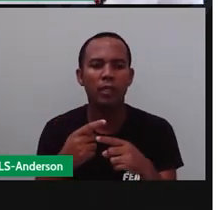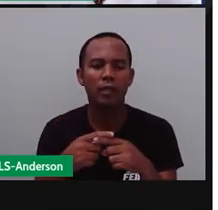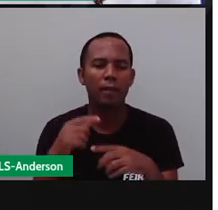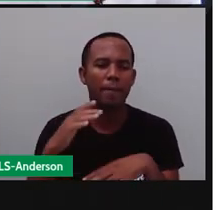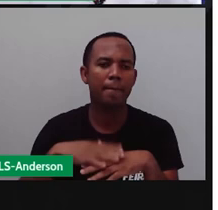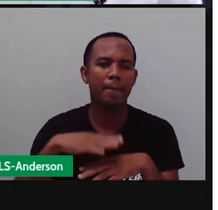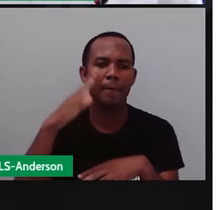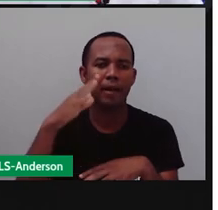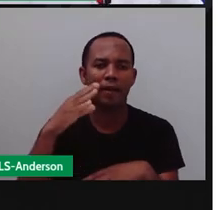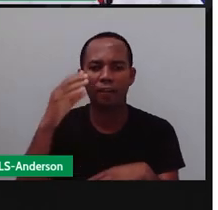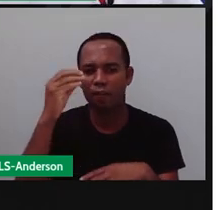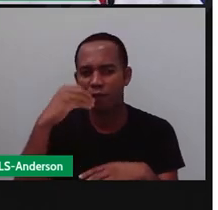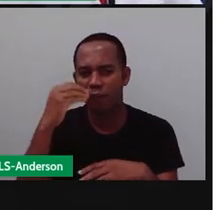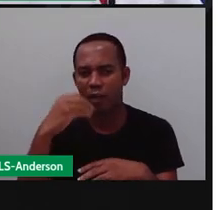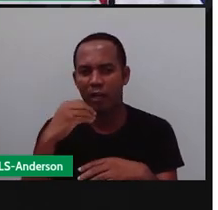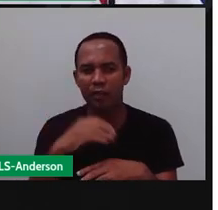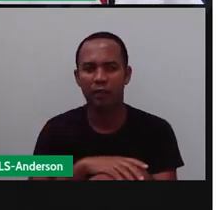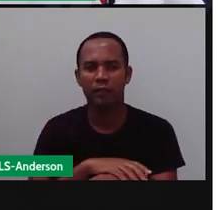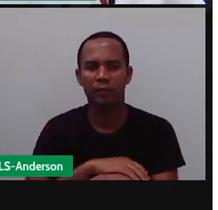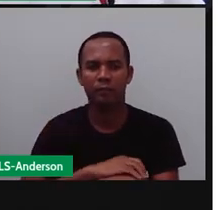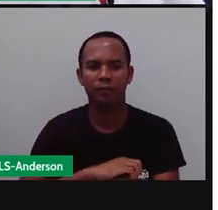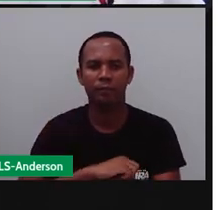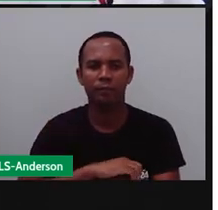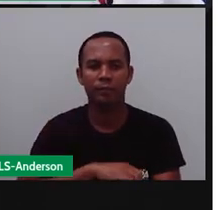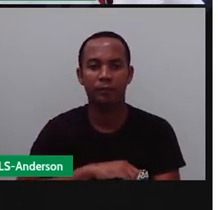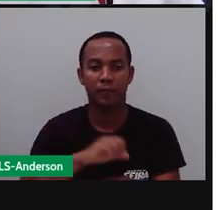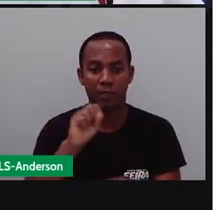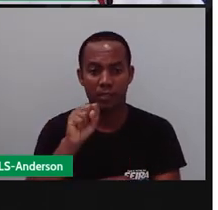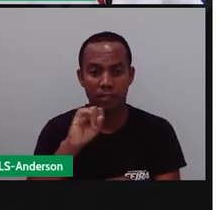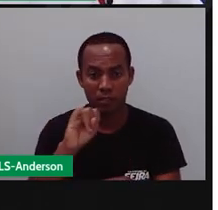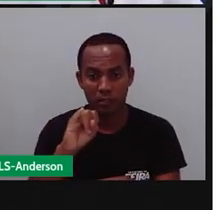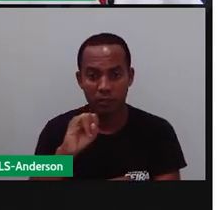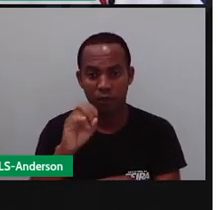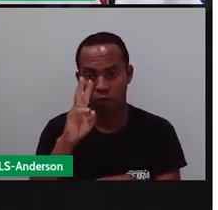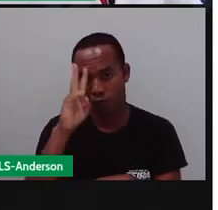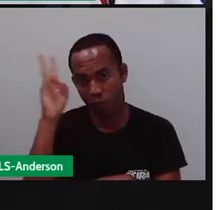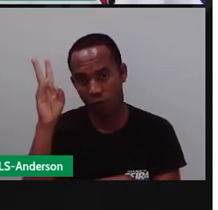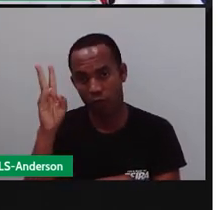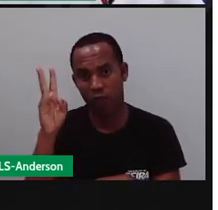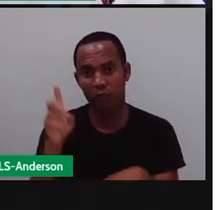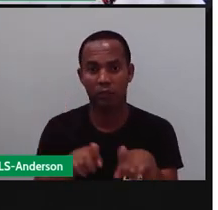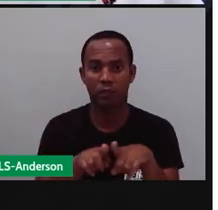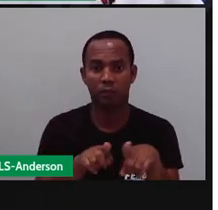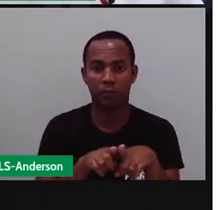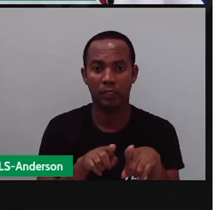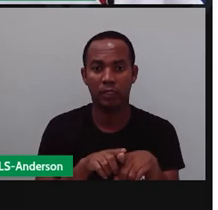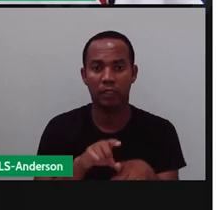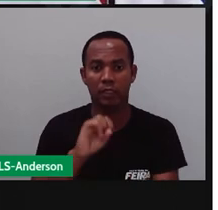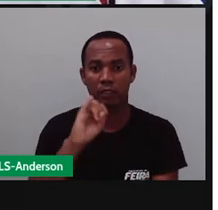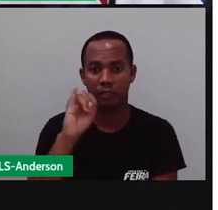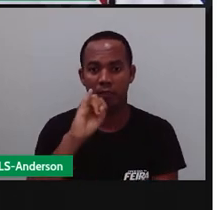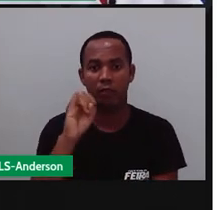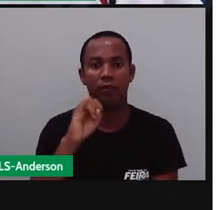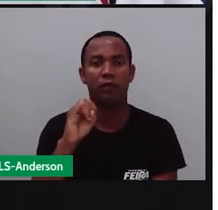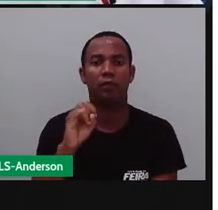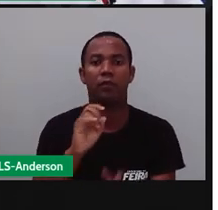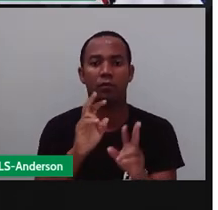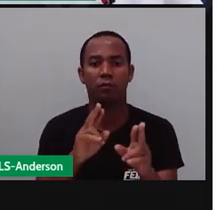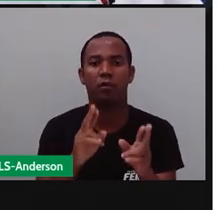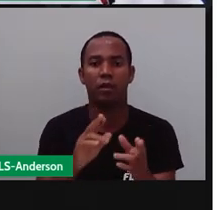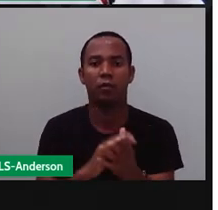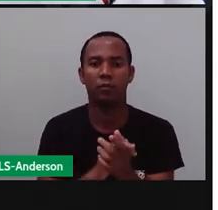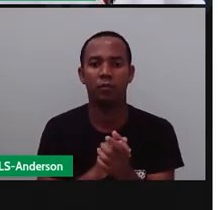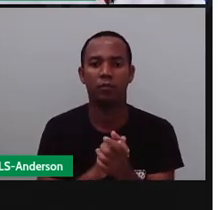fraca e não na mais forte. Se é a mais forte, é a letra I mesmo. Que foi a explicação que a pró deu pra vocês.